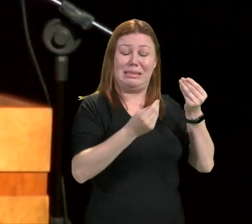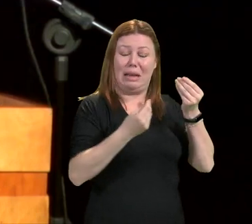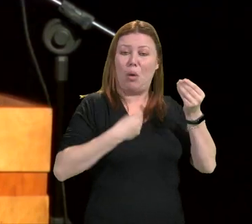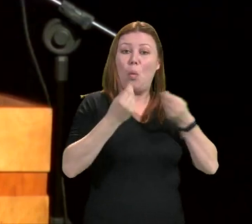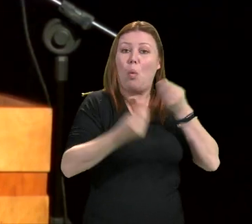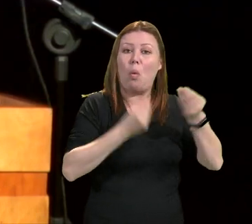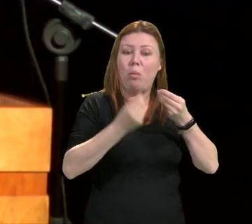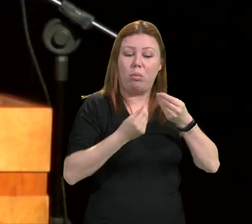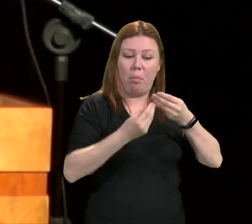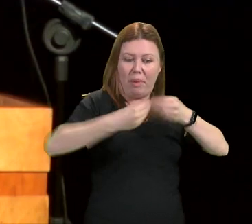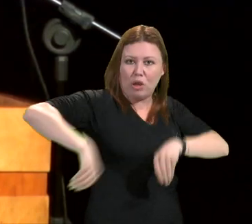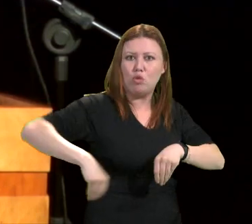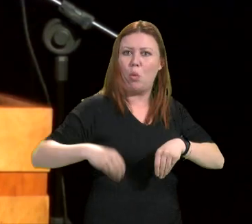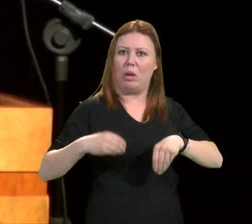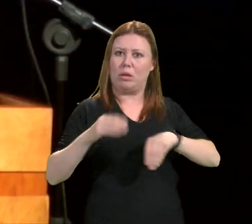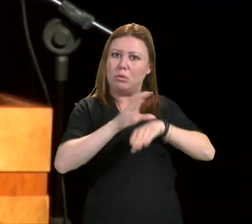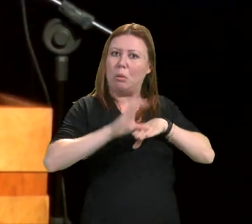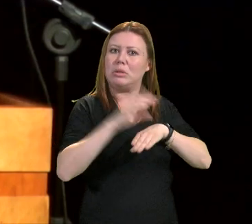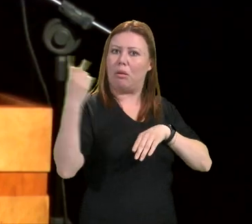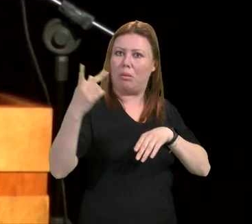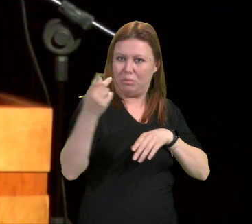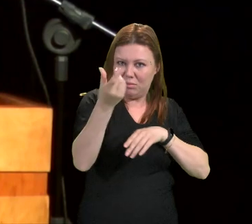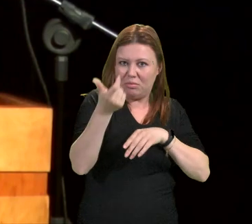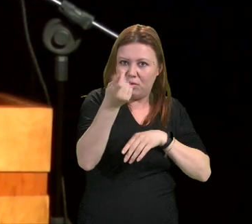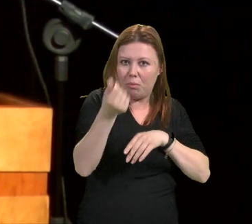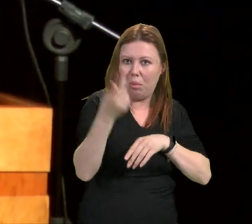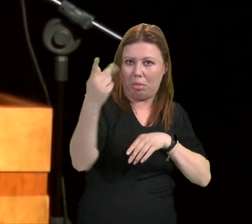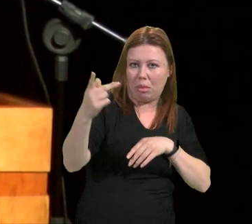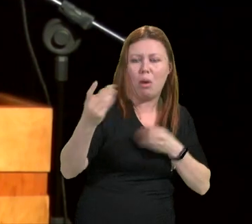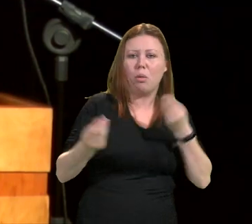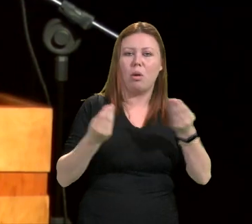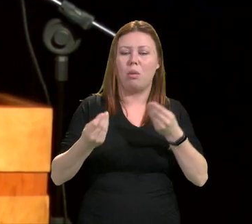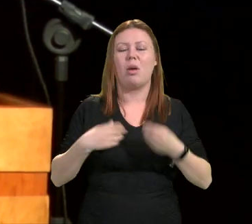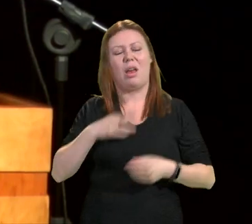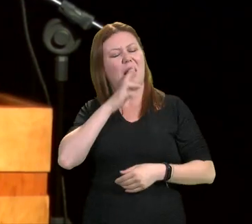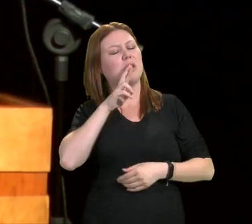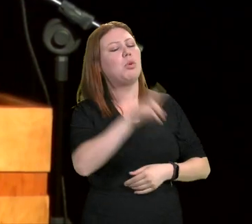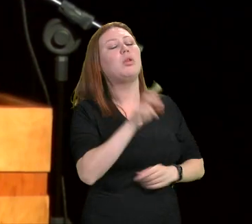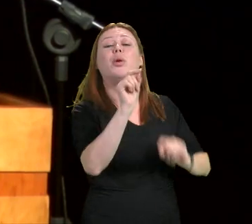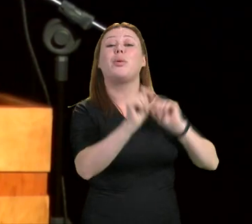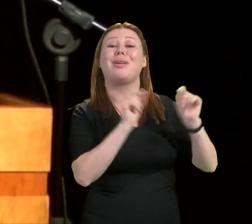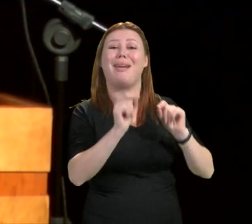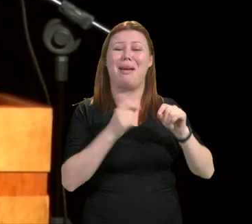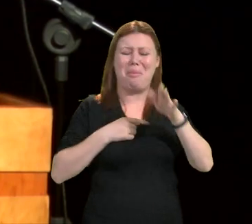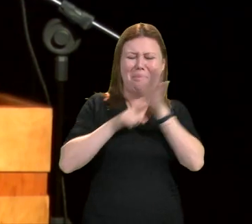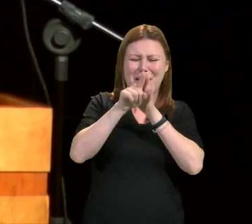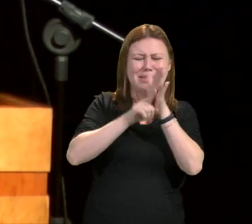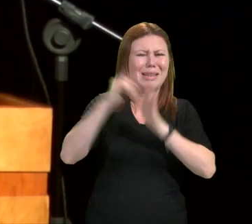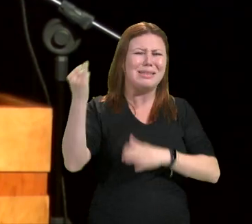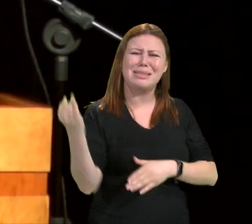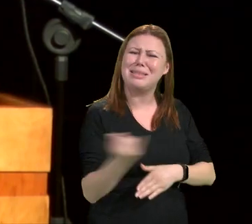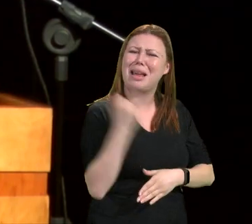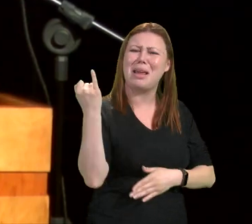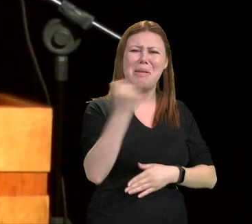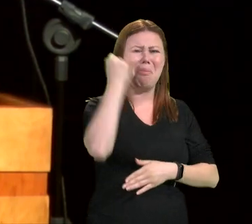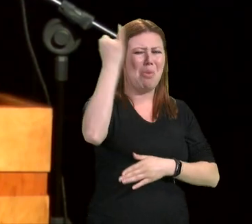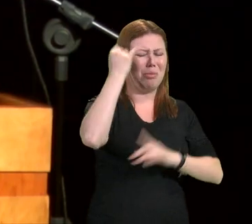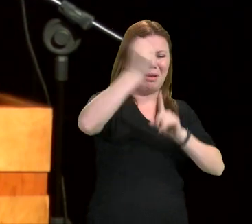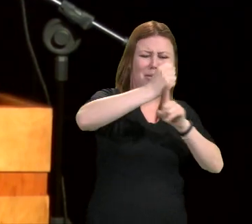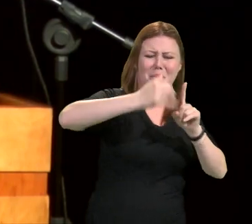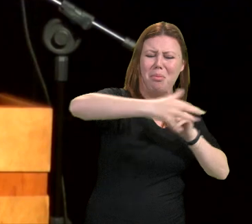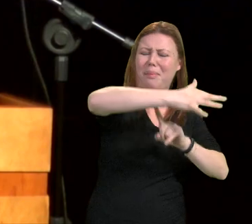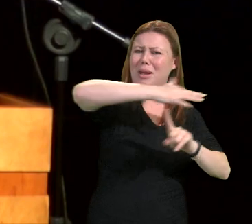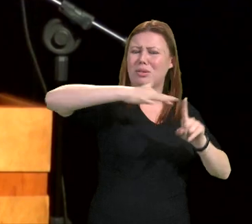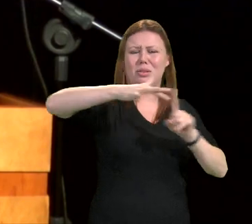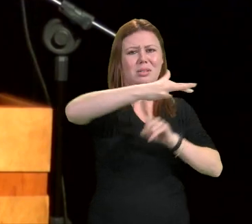na economia do país? E ele diz, a pesquisa é de importância extrema não só para a sociedade como um todo,